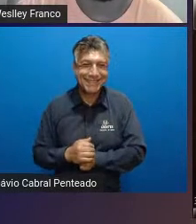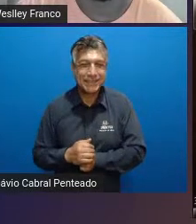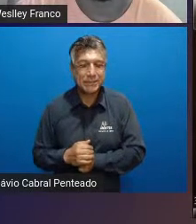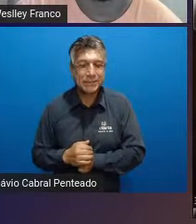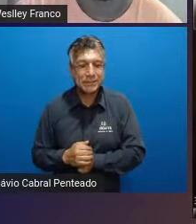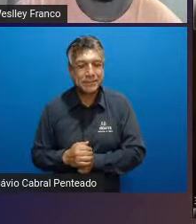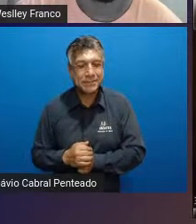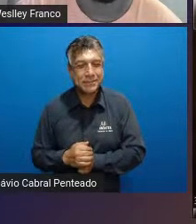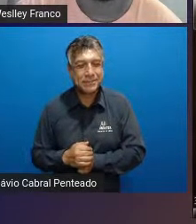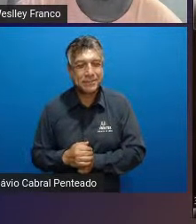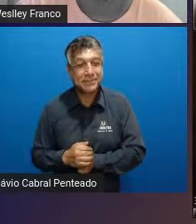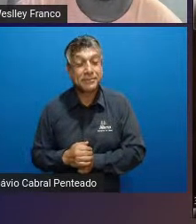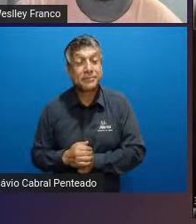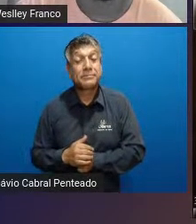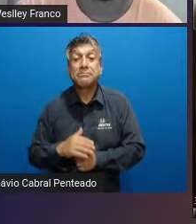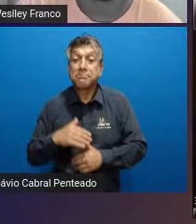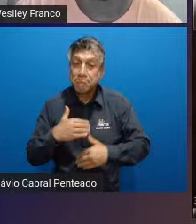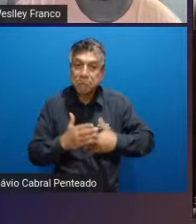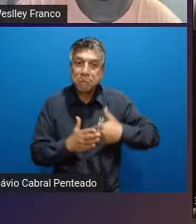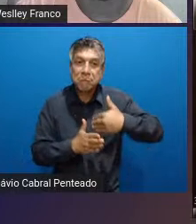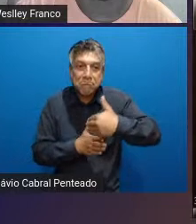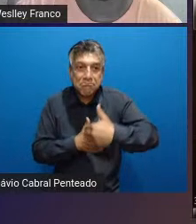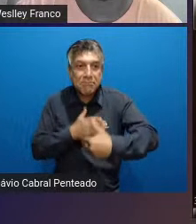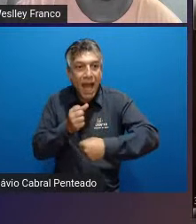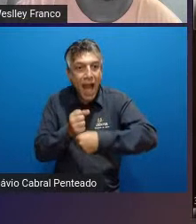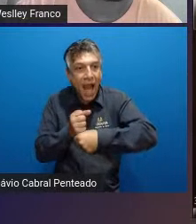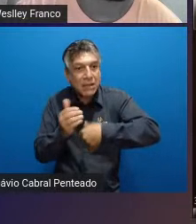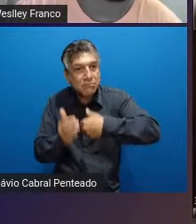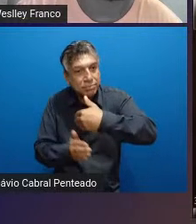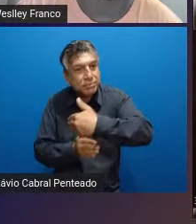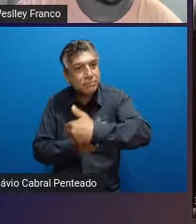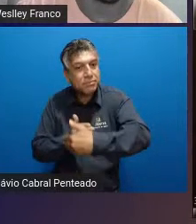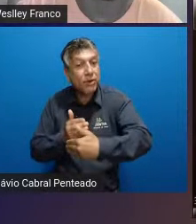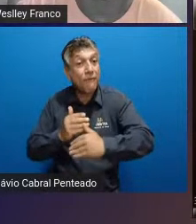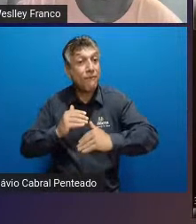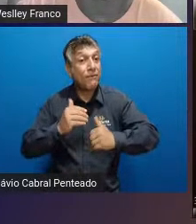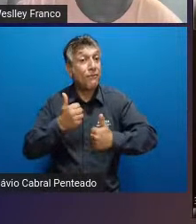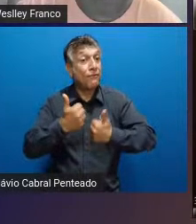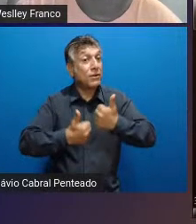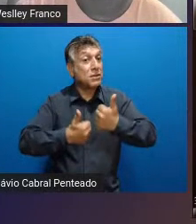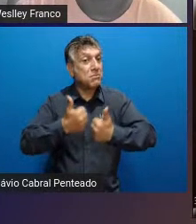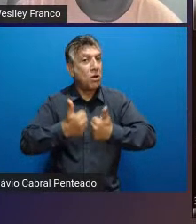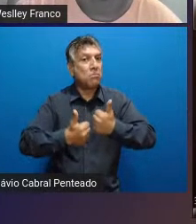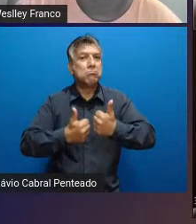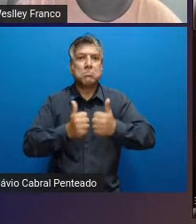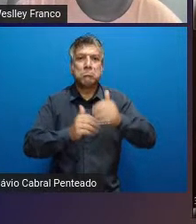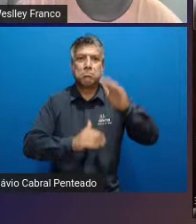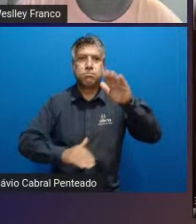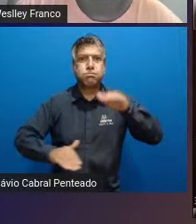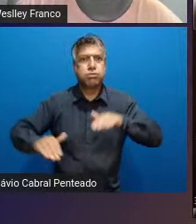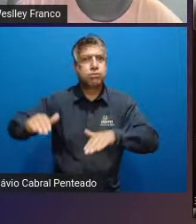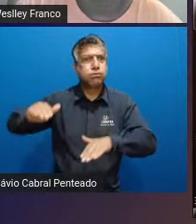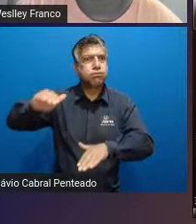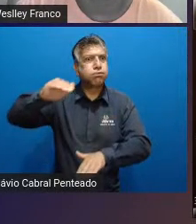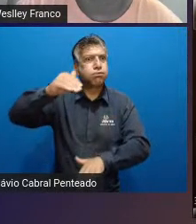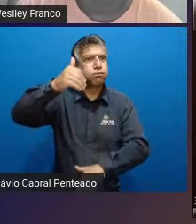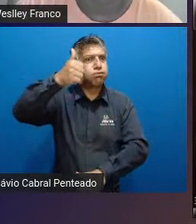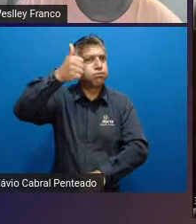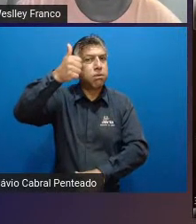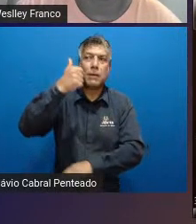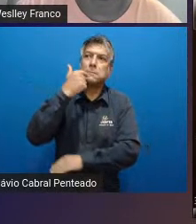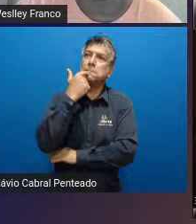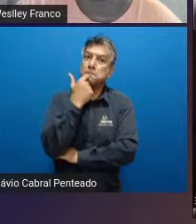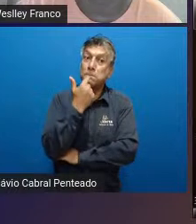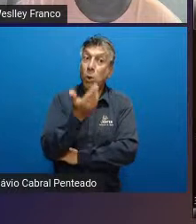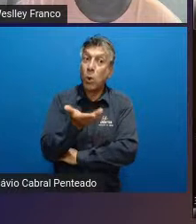e ao passar dos tempos o futebol foi ganhando mais destaque e hoje